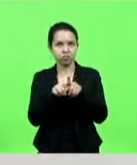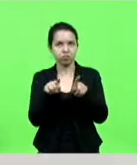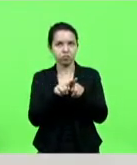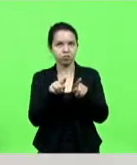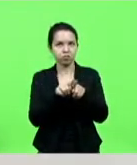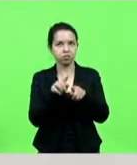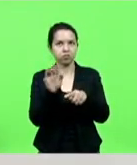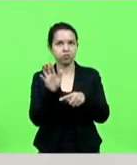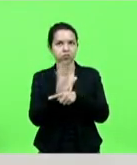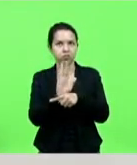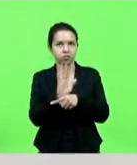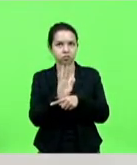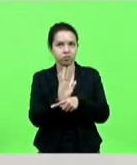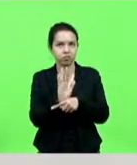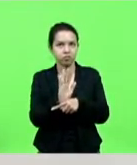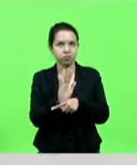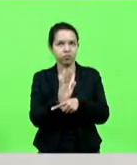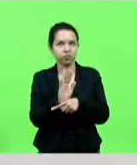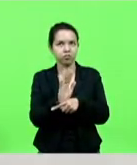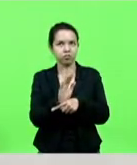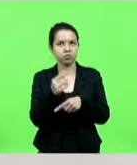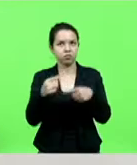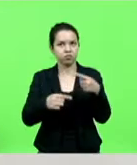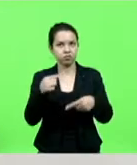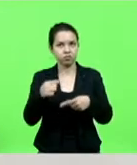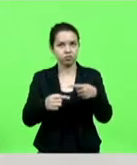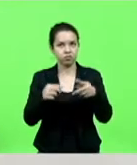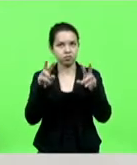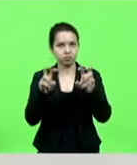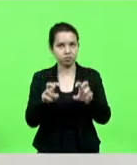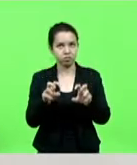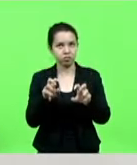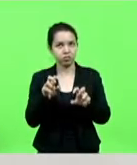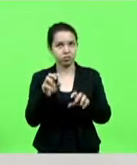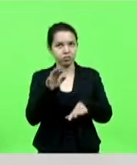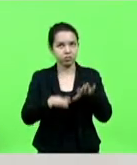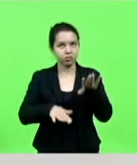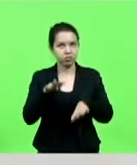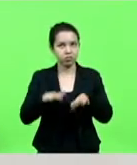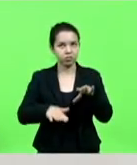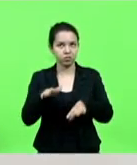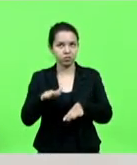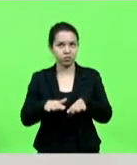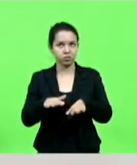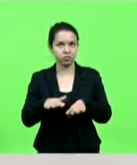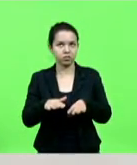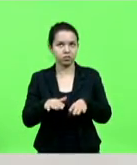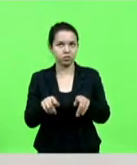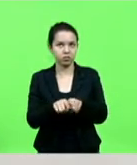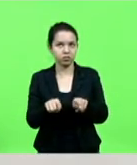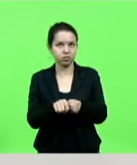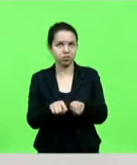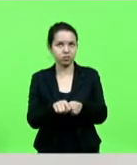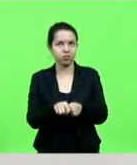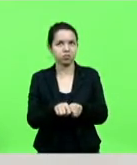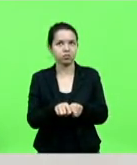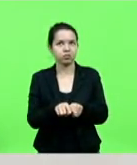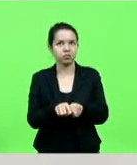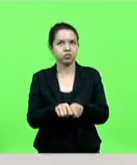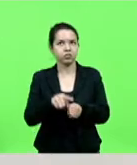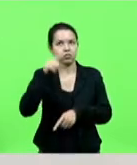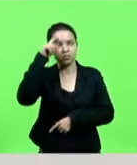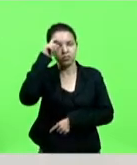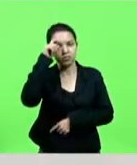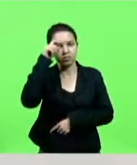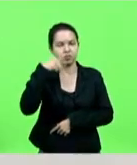da matéria. O presidente, geralmente, também, não como Marcos Vieira,